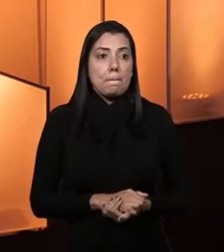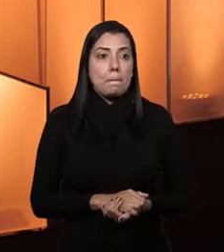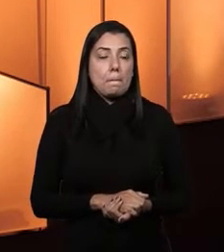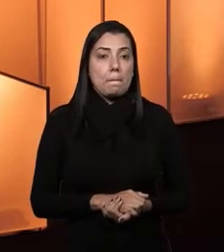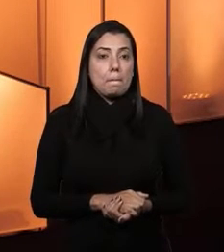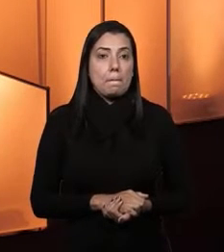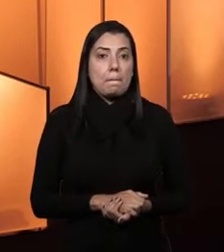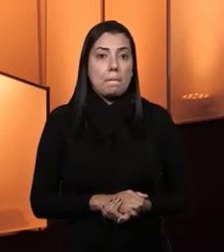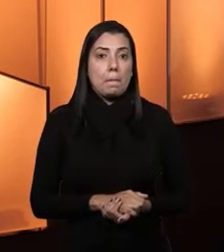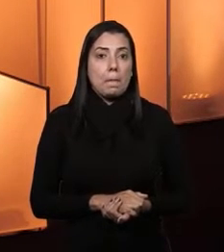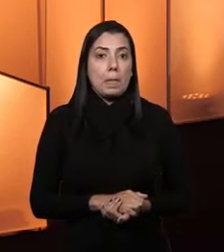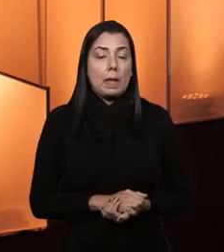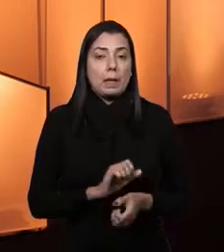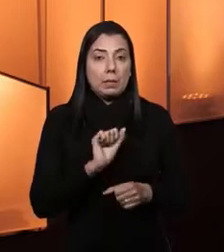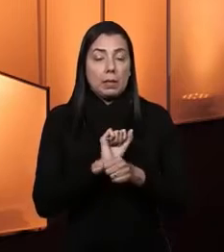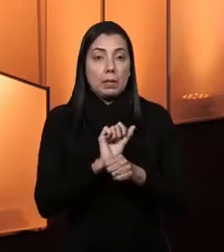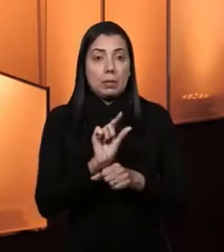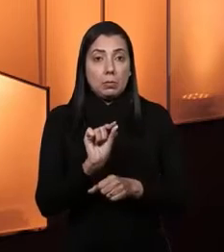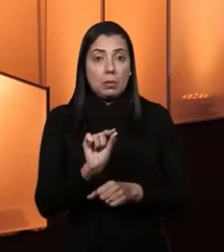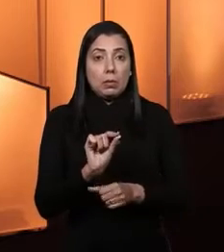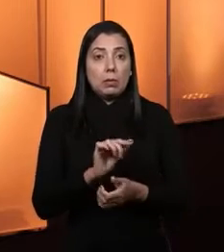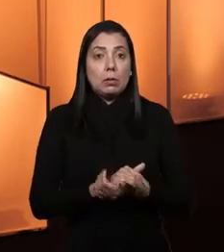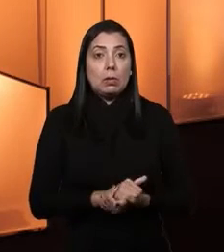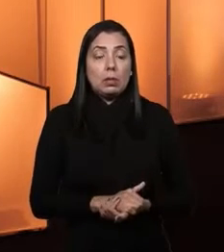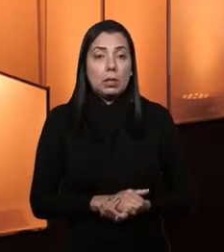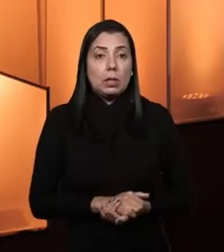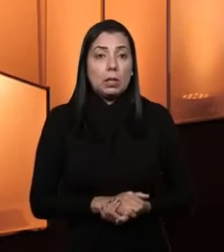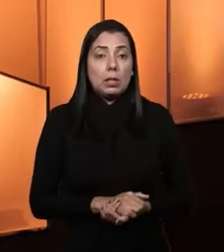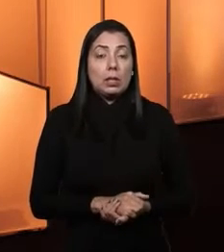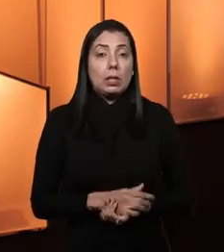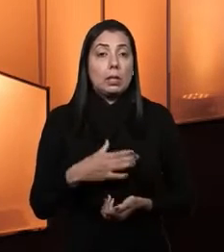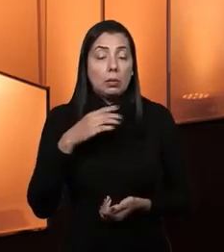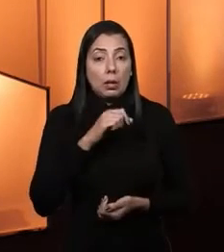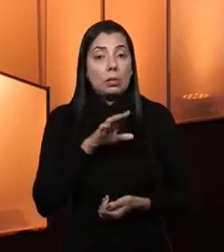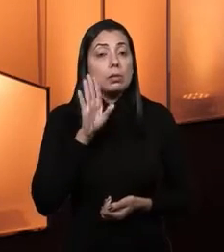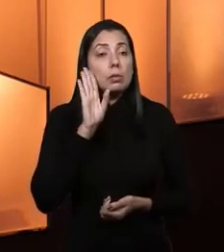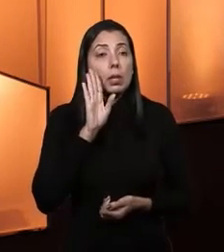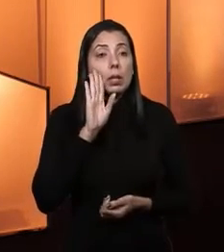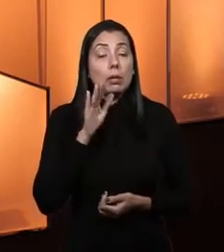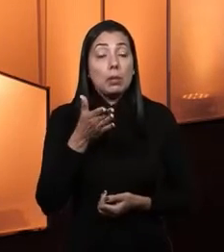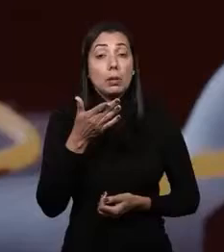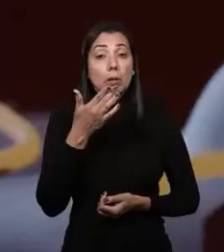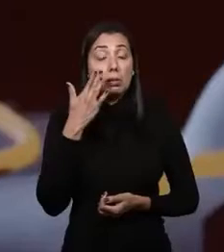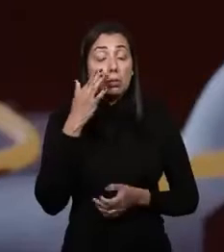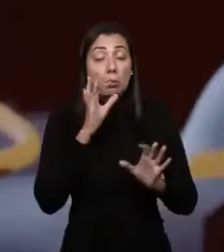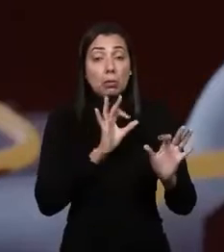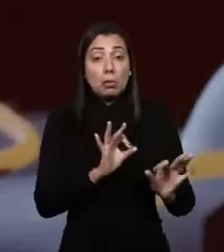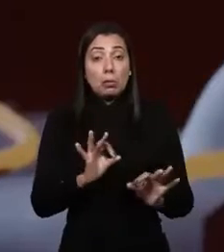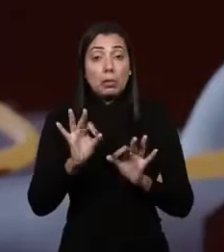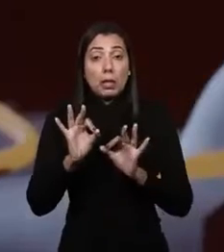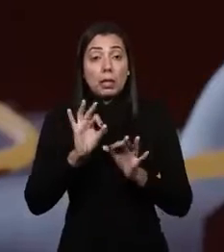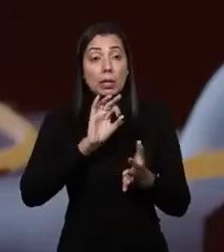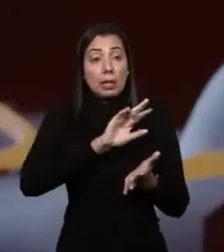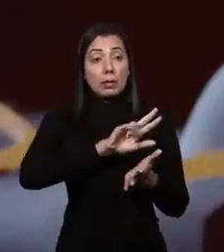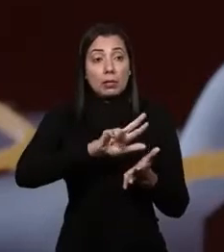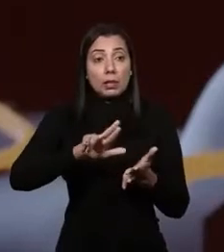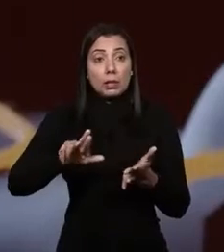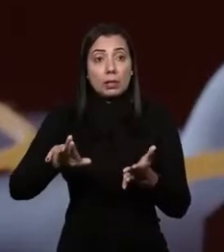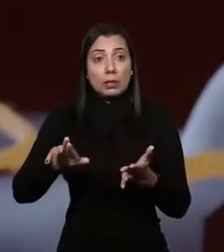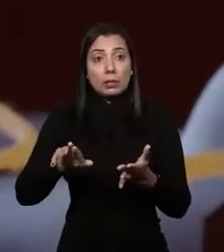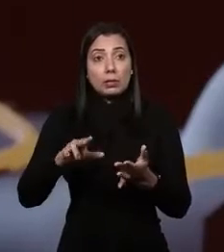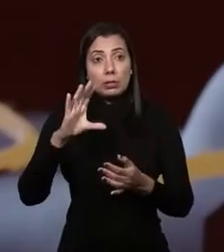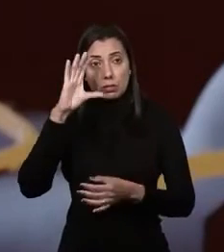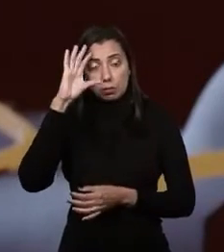Vamos segurar um pouco aqui, Iveson. Eu acho que é legal, Manu, quando a gente vê a diversidade de soluções.